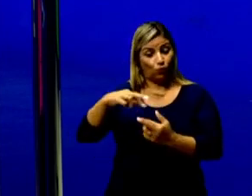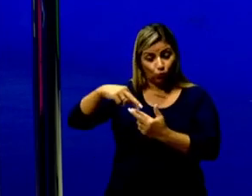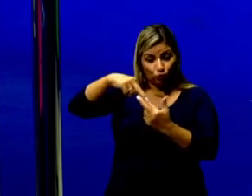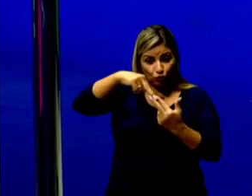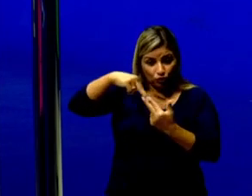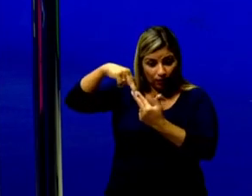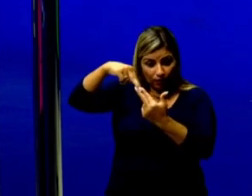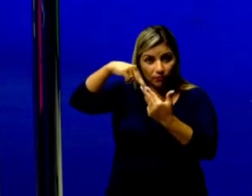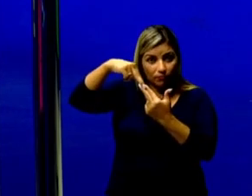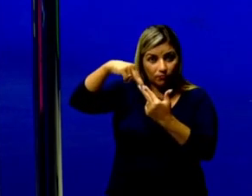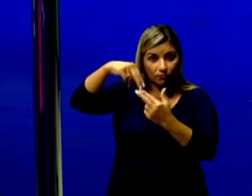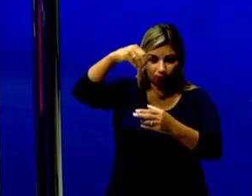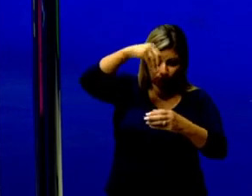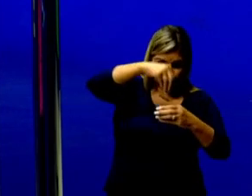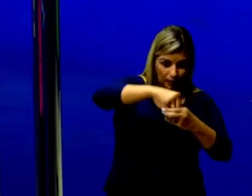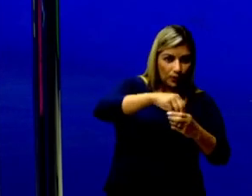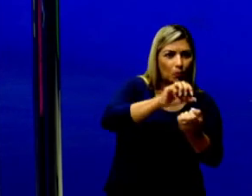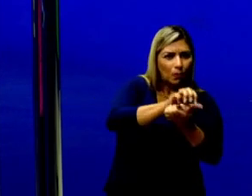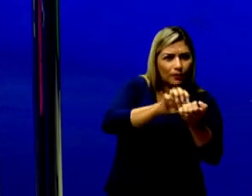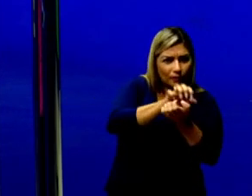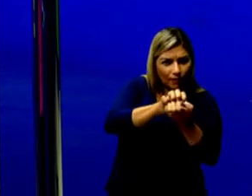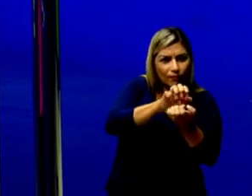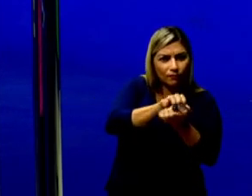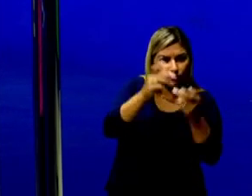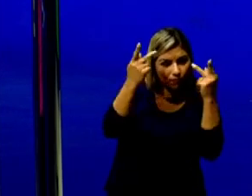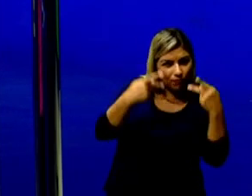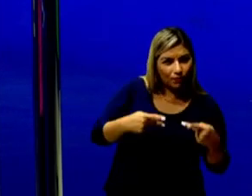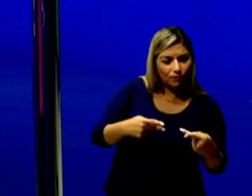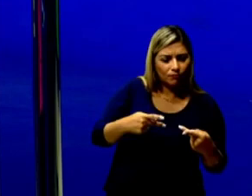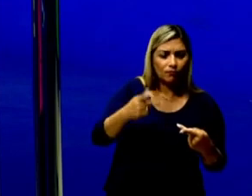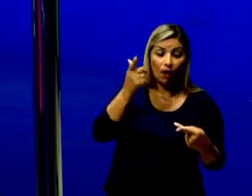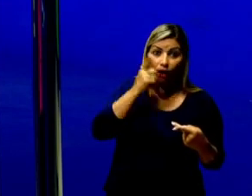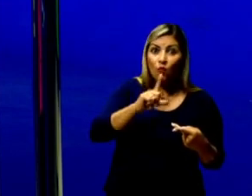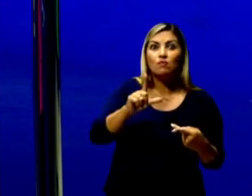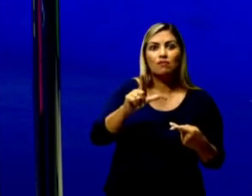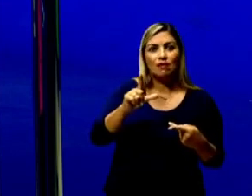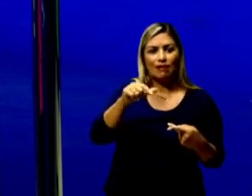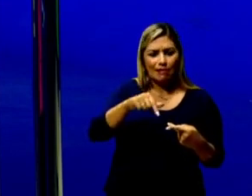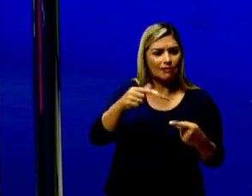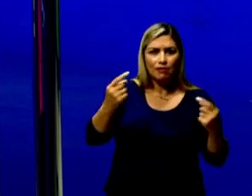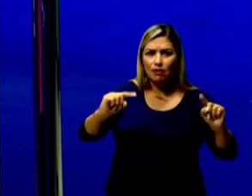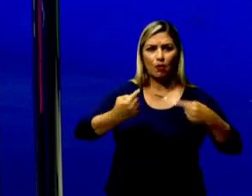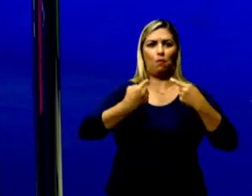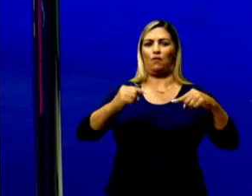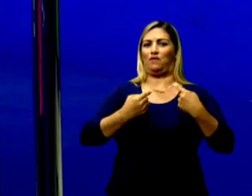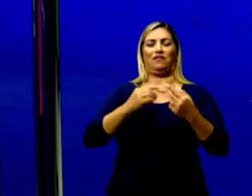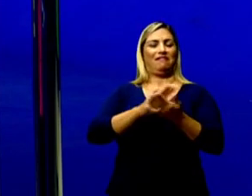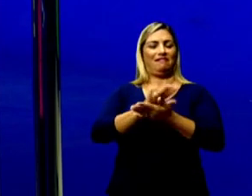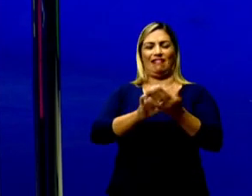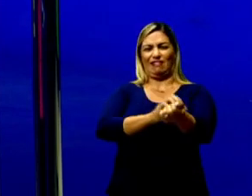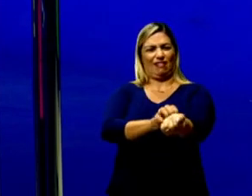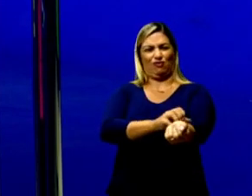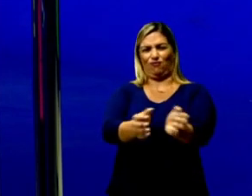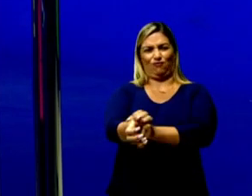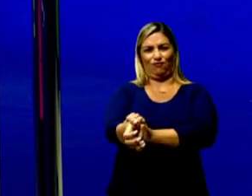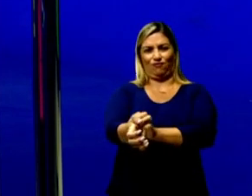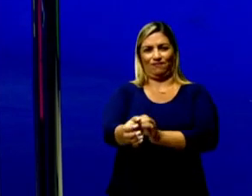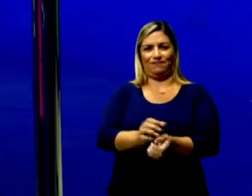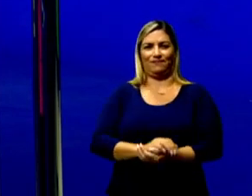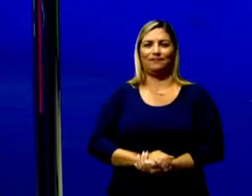humana que é introduzido na bactéria. Então, essa insulina, ela não provoca nenhuma reação alérgica.